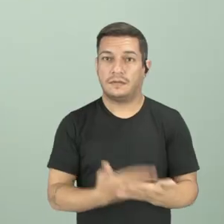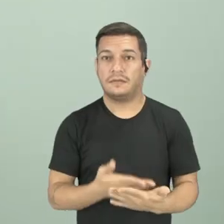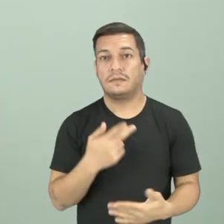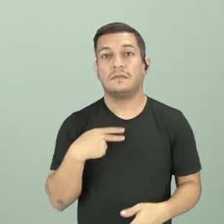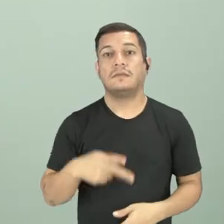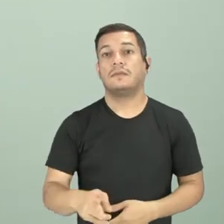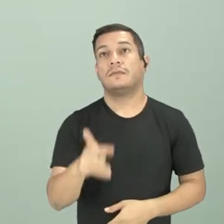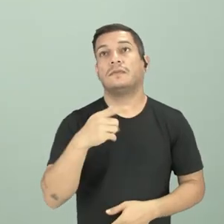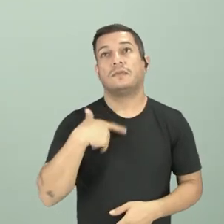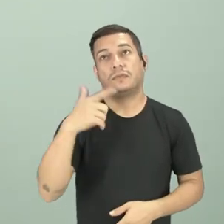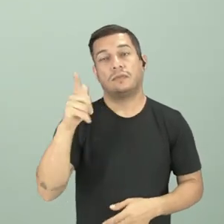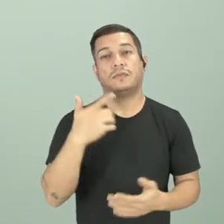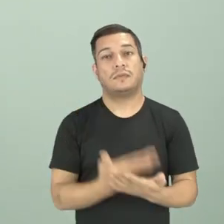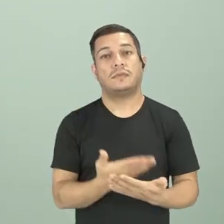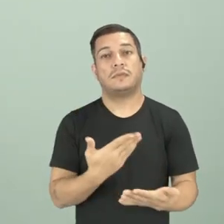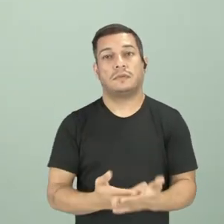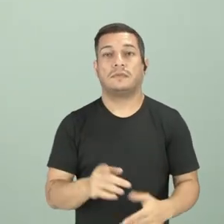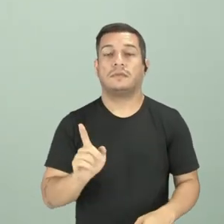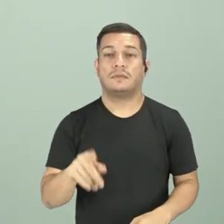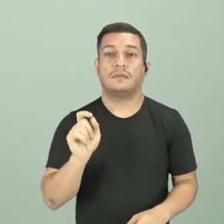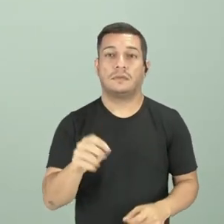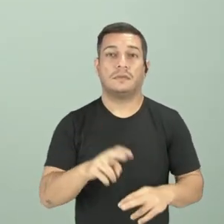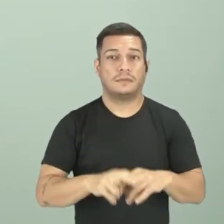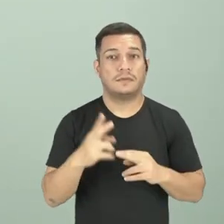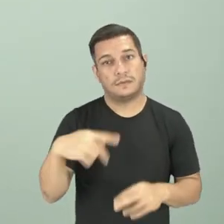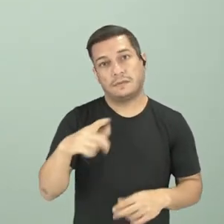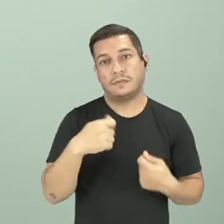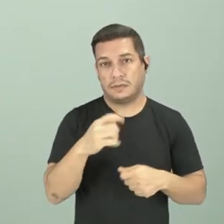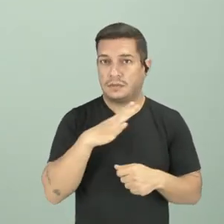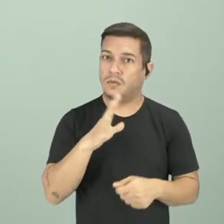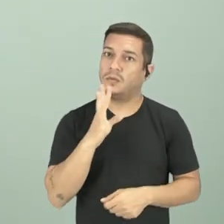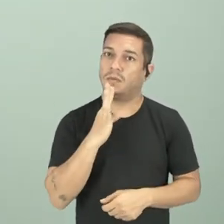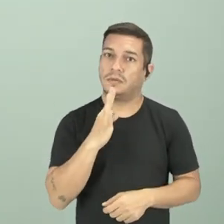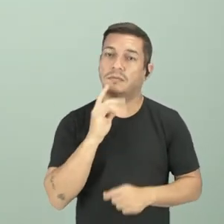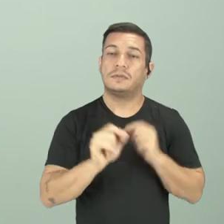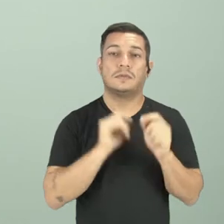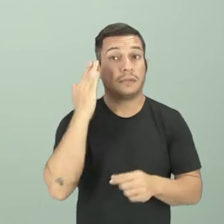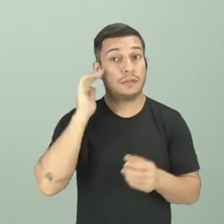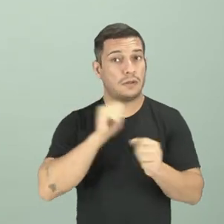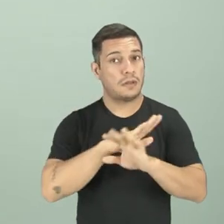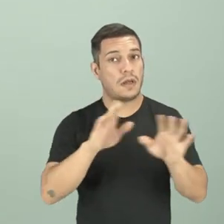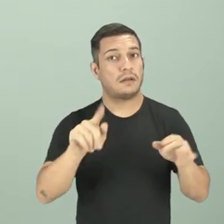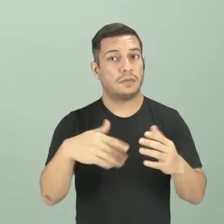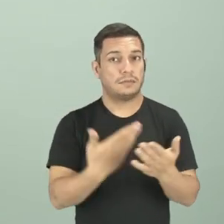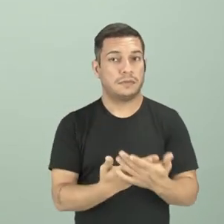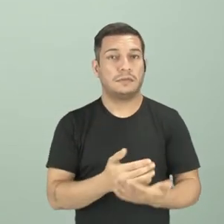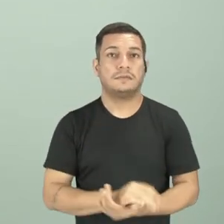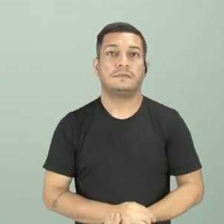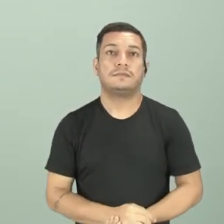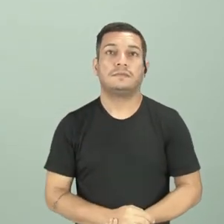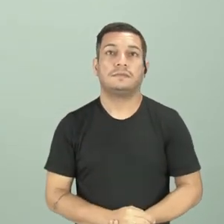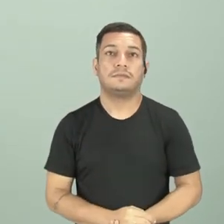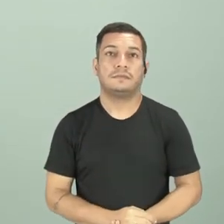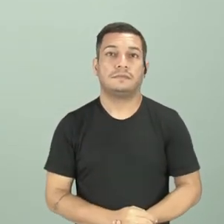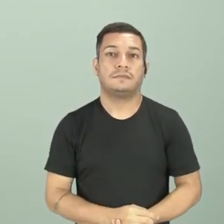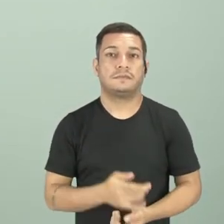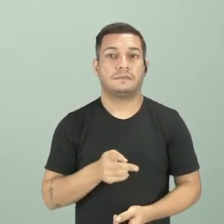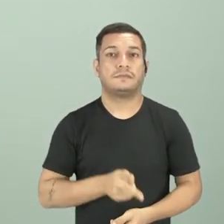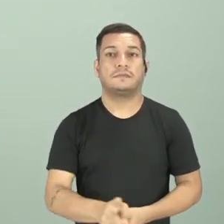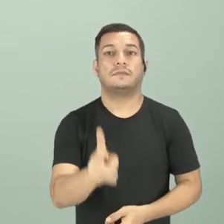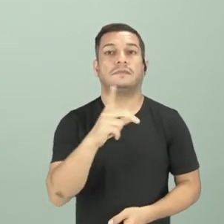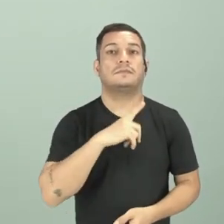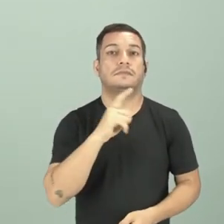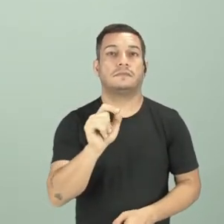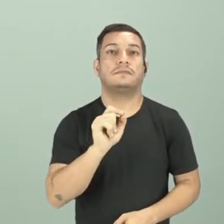numa outra aula. Então, por isso que você tem que ter esse conhecimento para entender a próxima aula, tá bom, queridos? Continuando aí,